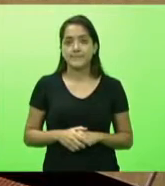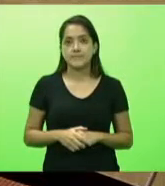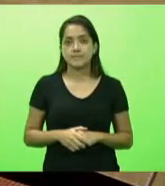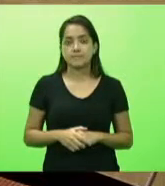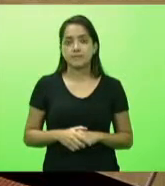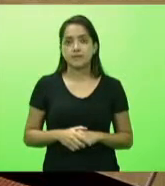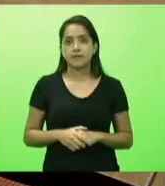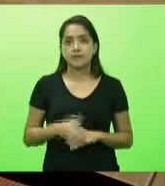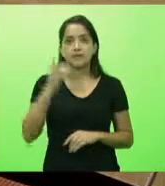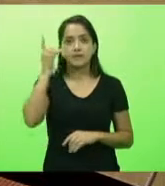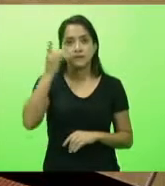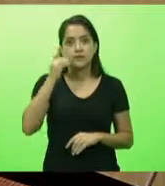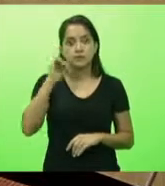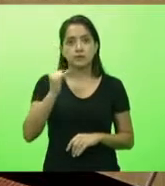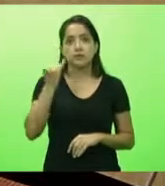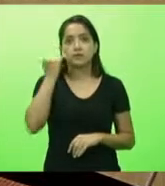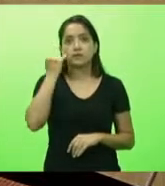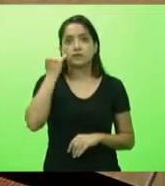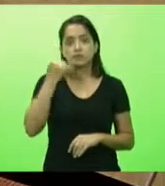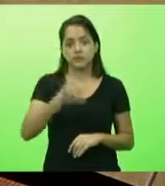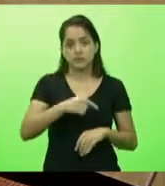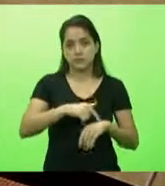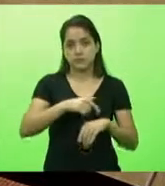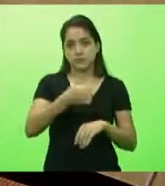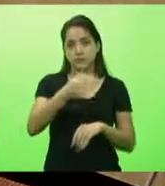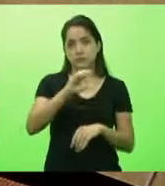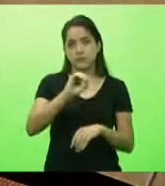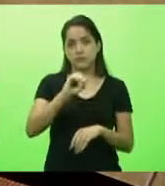Deputado Gessé Lopes, por 10 minutos.